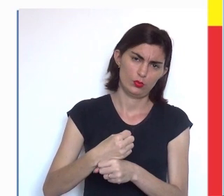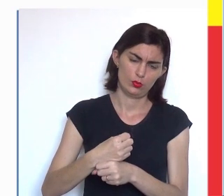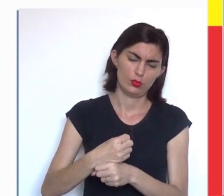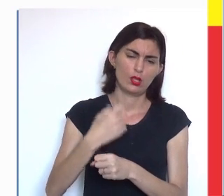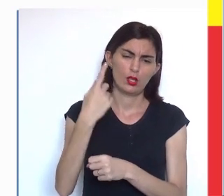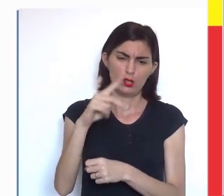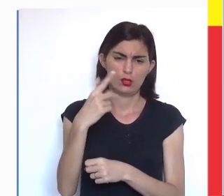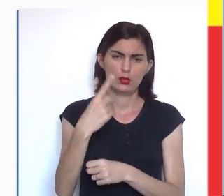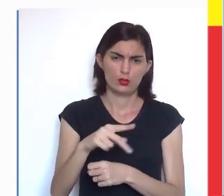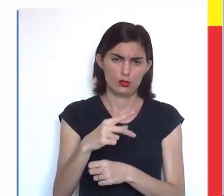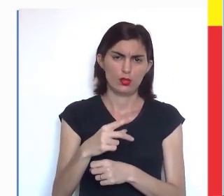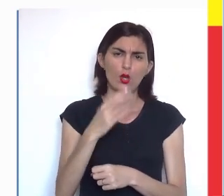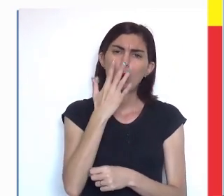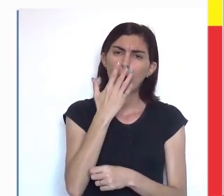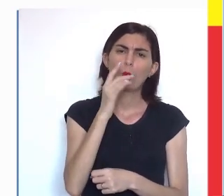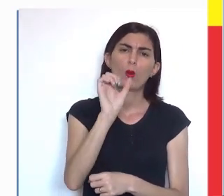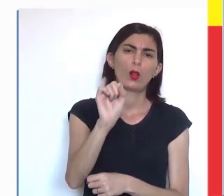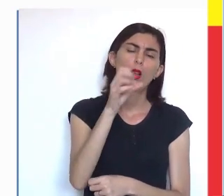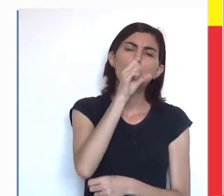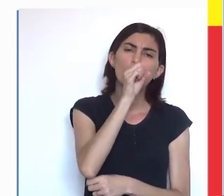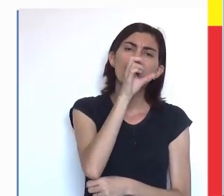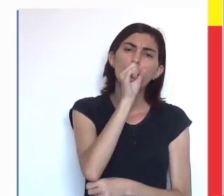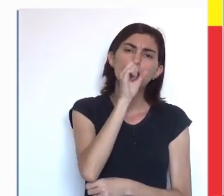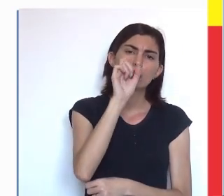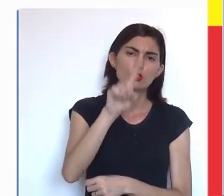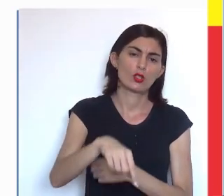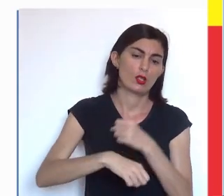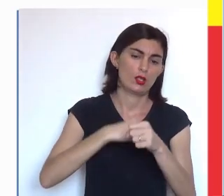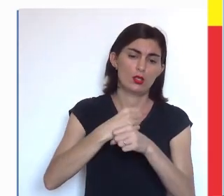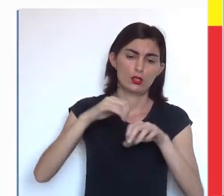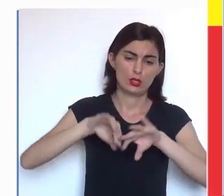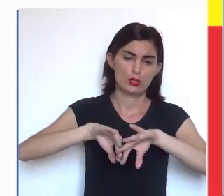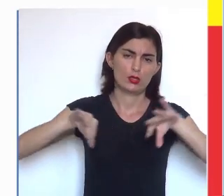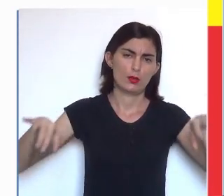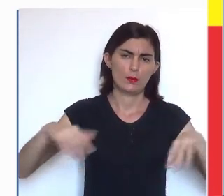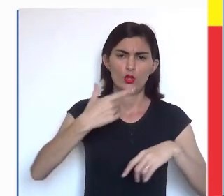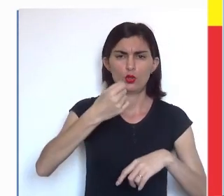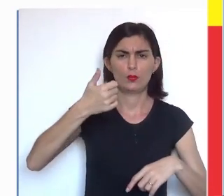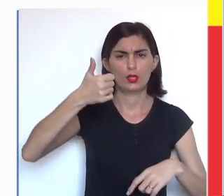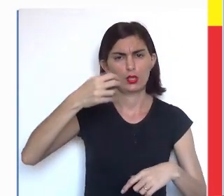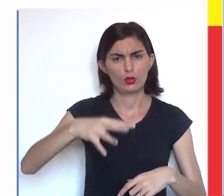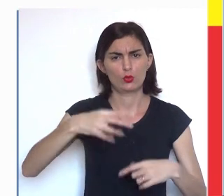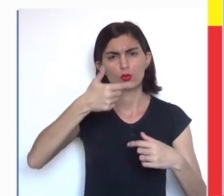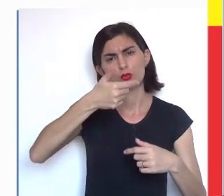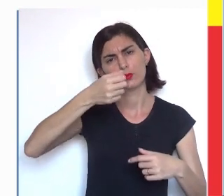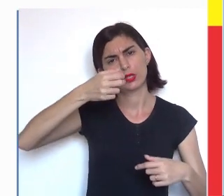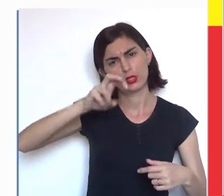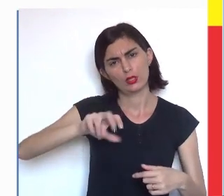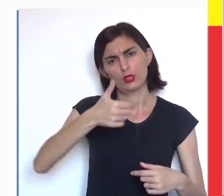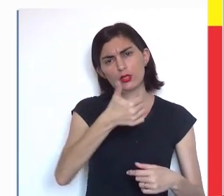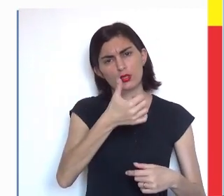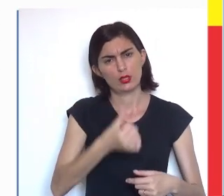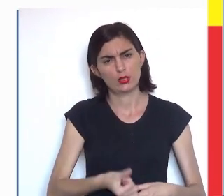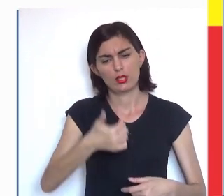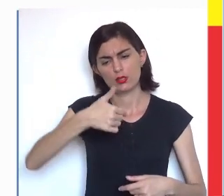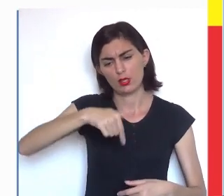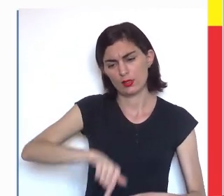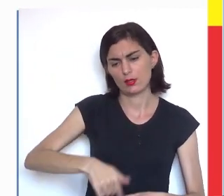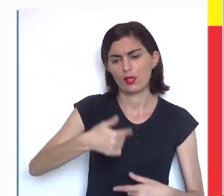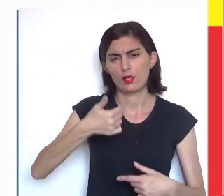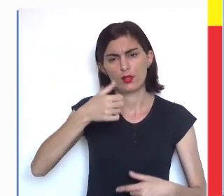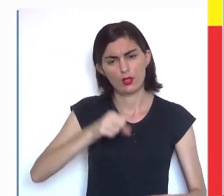ok? Então, nesse cor laranja é o ano, separado por ano. 2014, 2015, 2016,